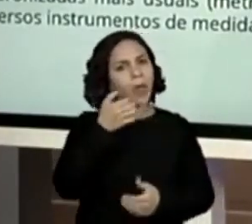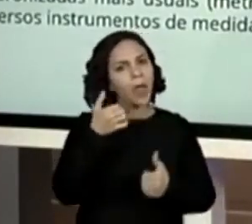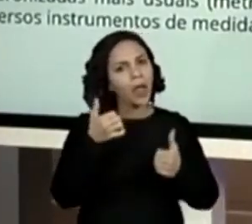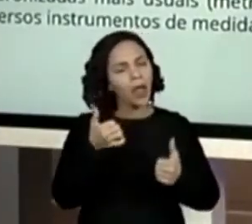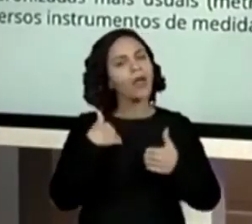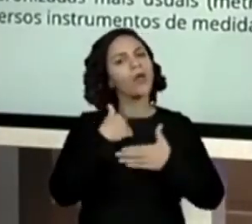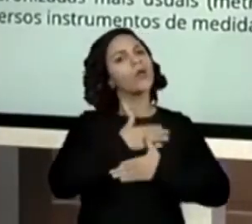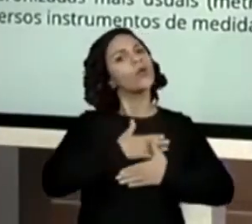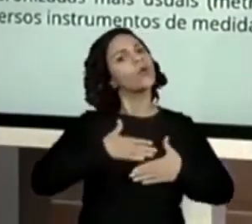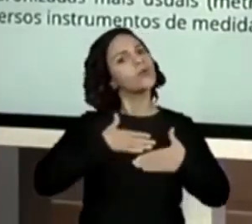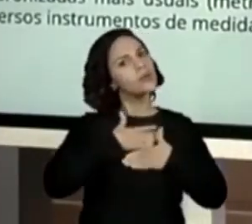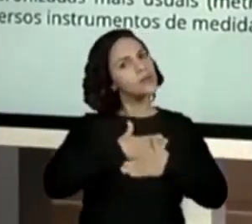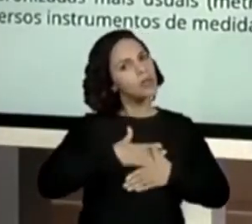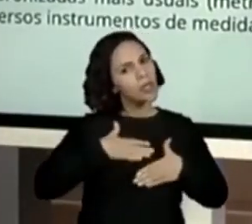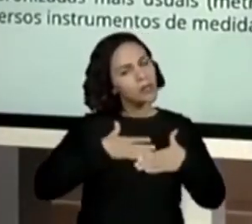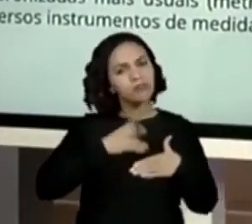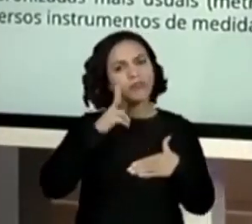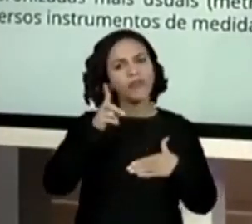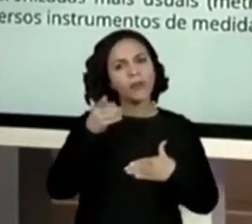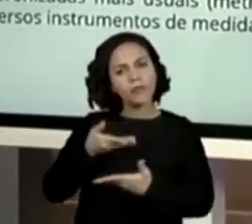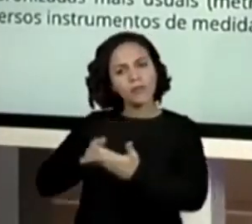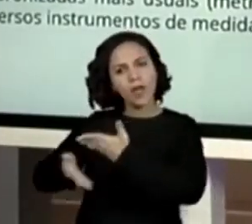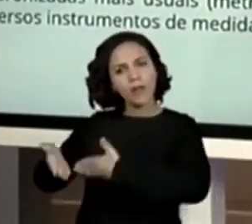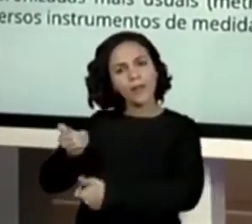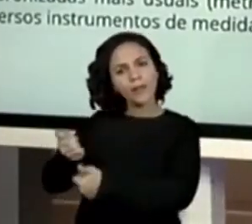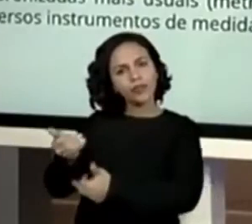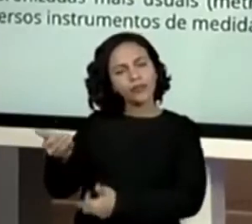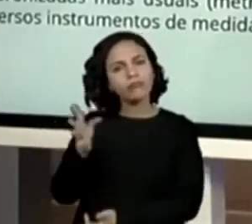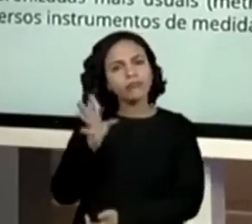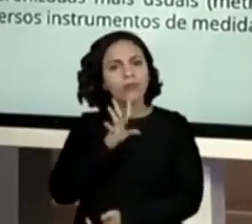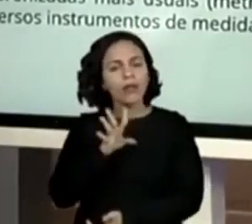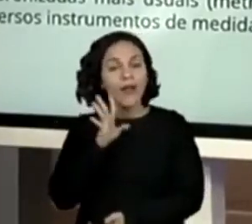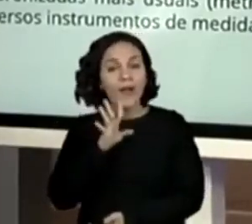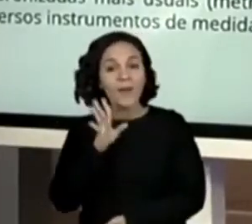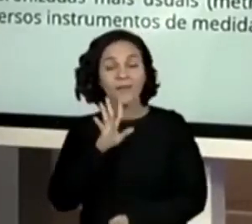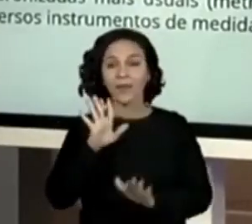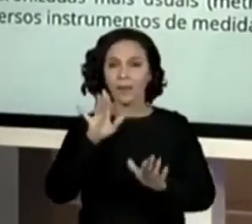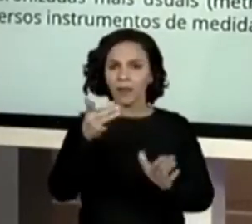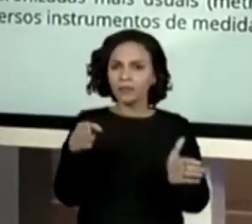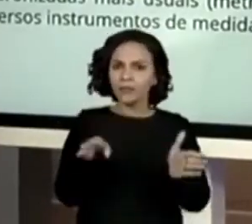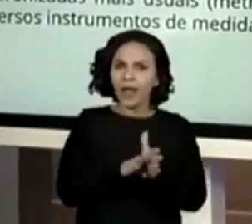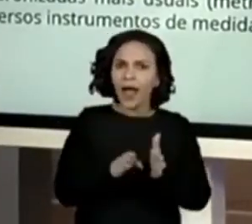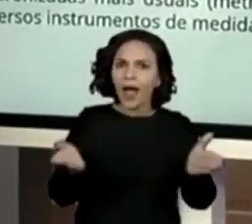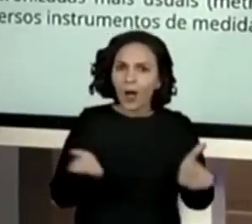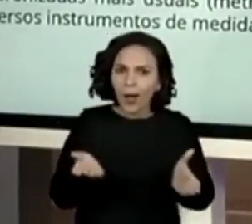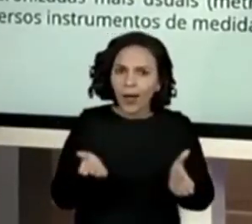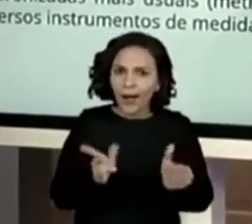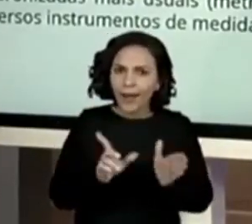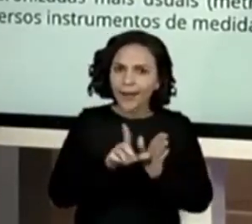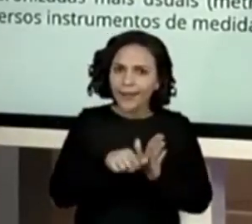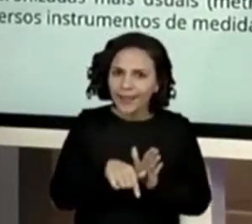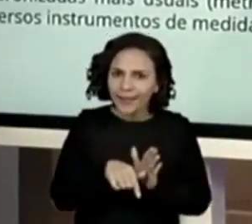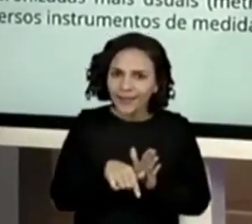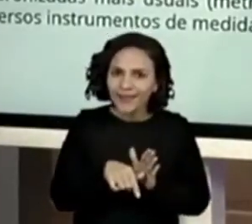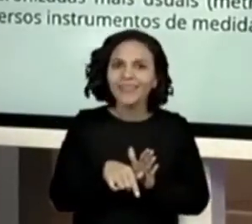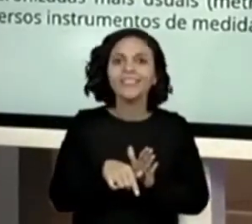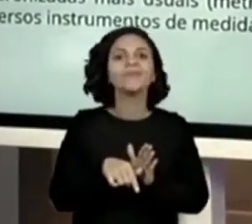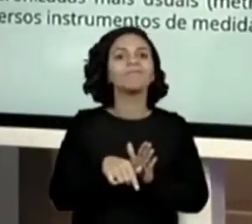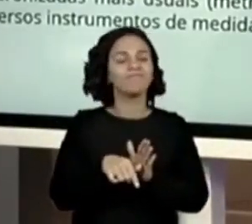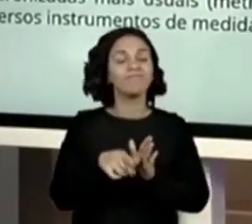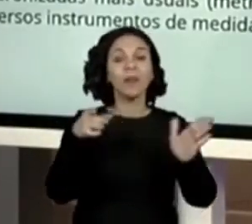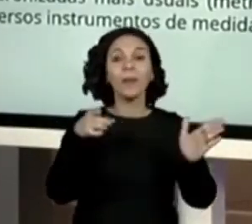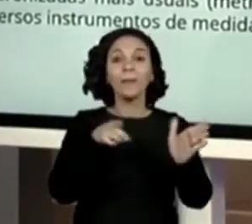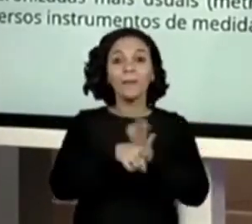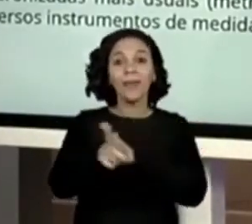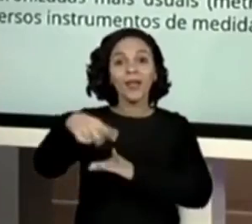eu estou gostando demais da participação de vocês. Mas, se você está chegando só agora, pergunta aí